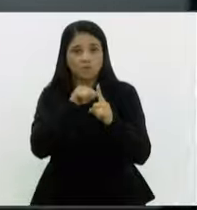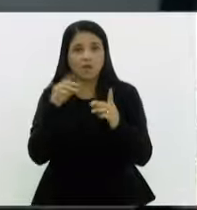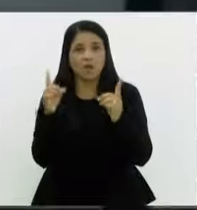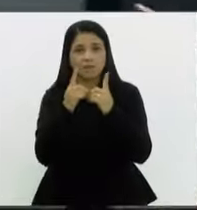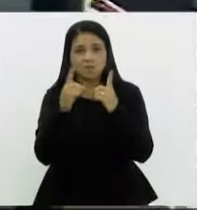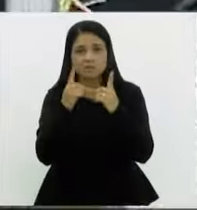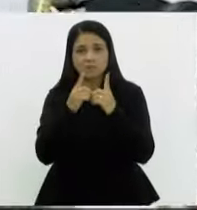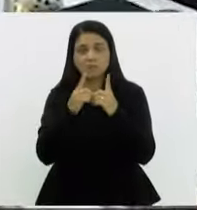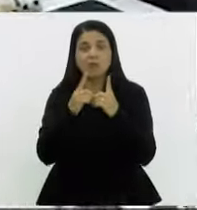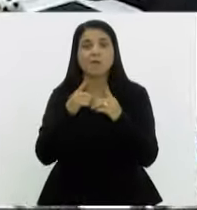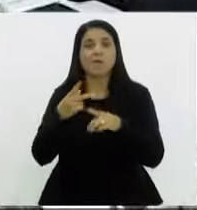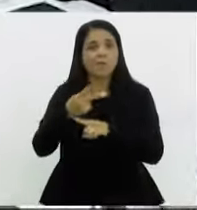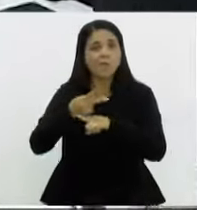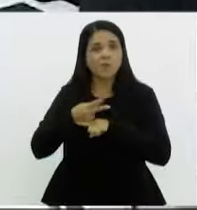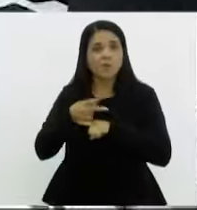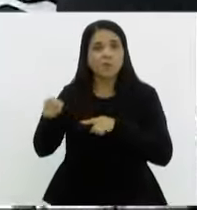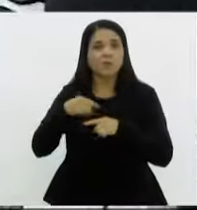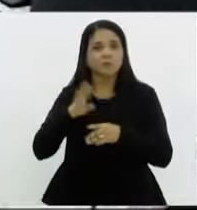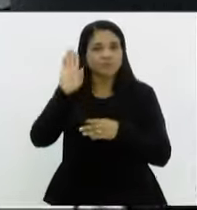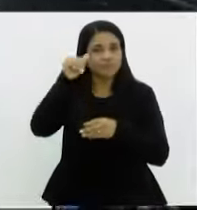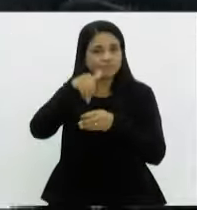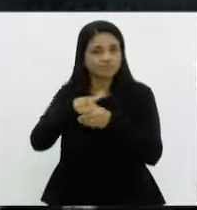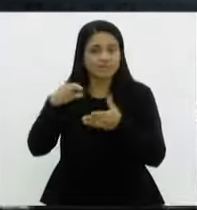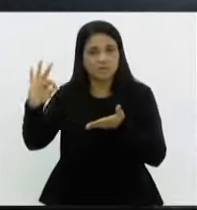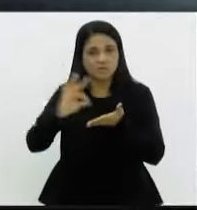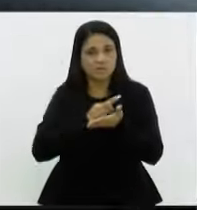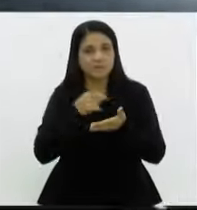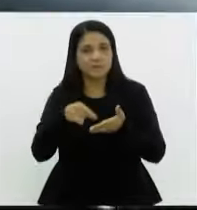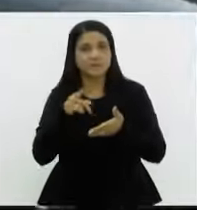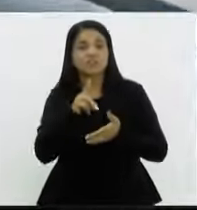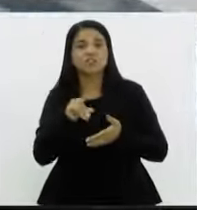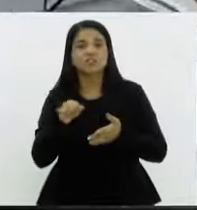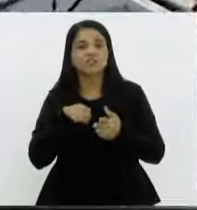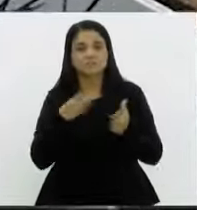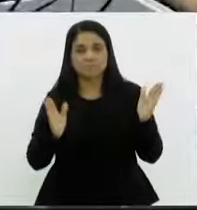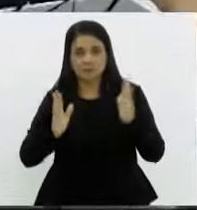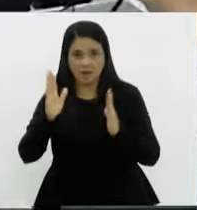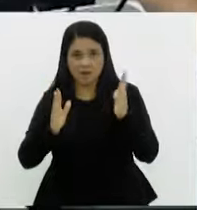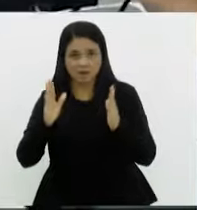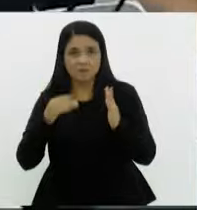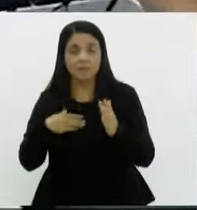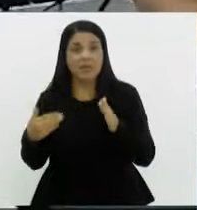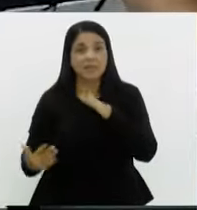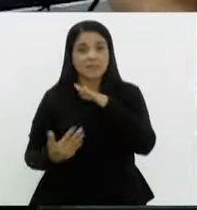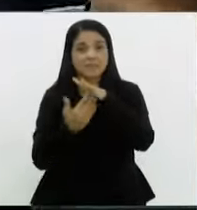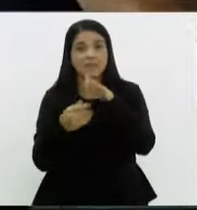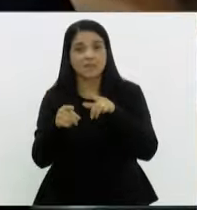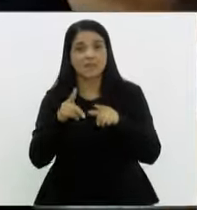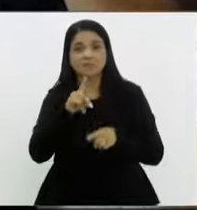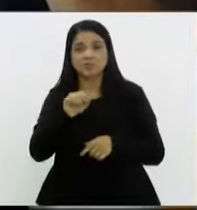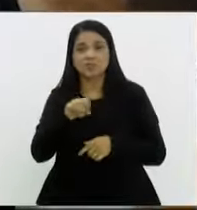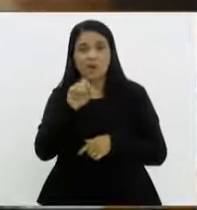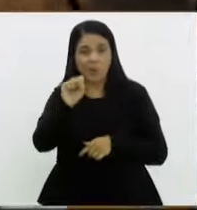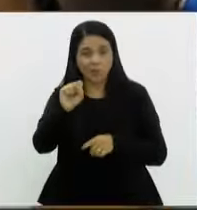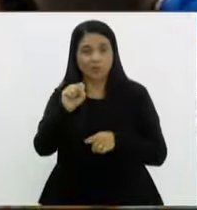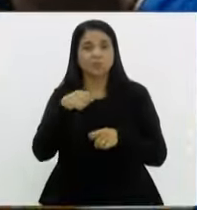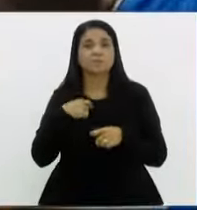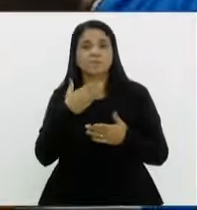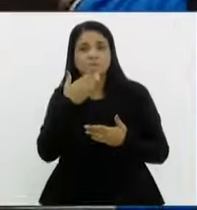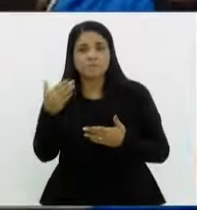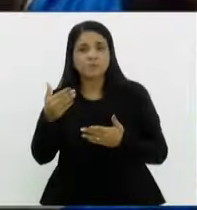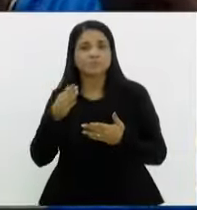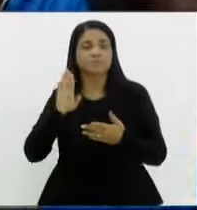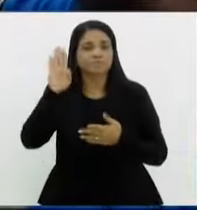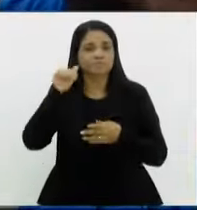atender o aumento da procura de eleitores e eleitoras nos últimos dias do prazo. A data limite vale para quem precisa requerer serviços